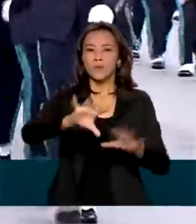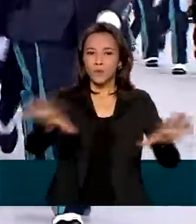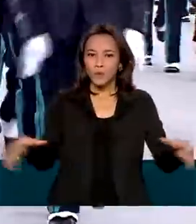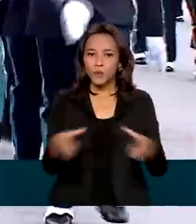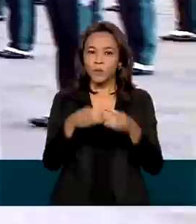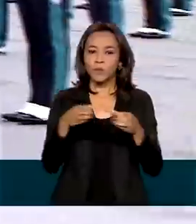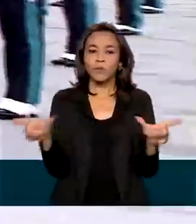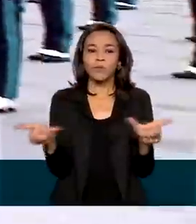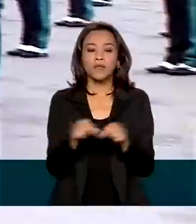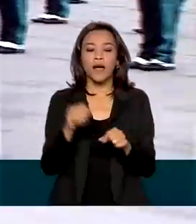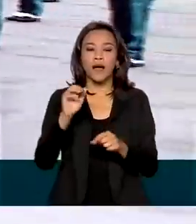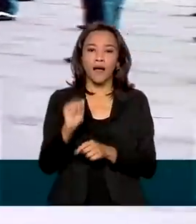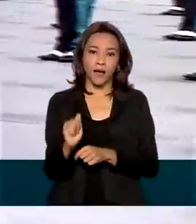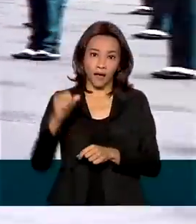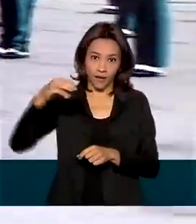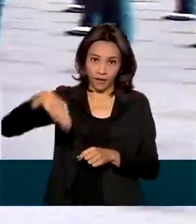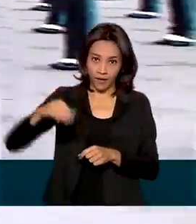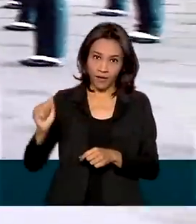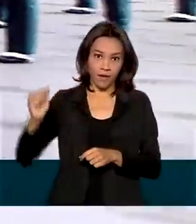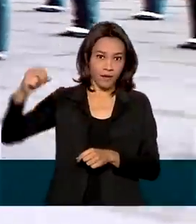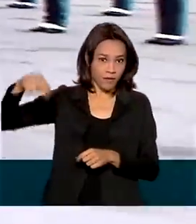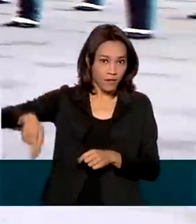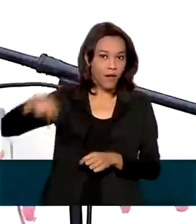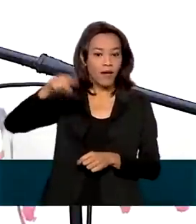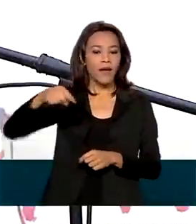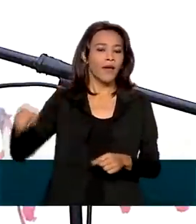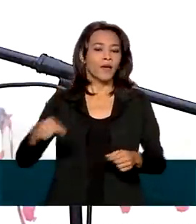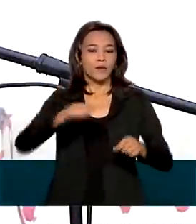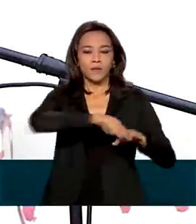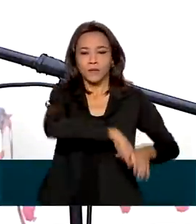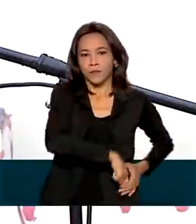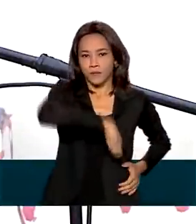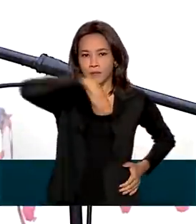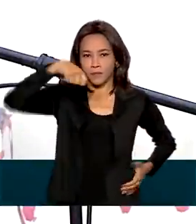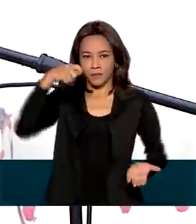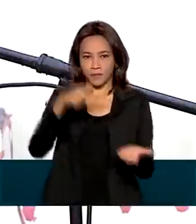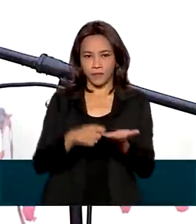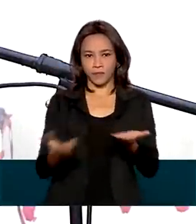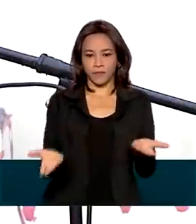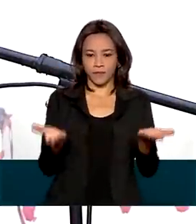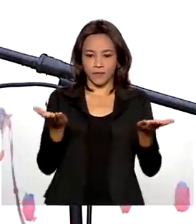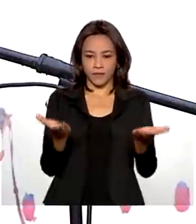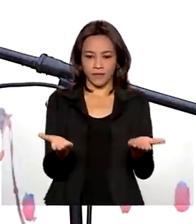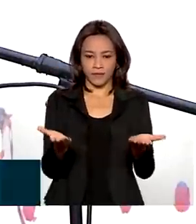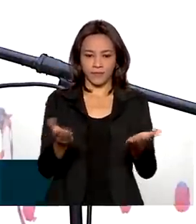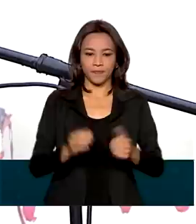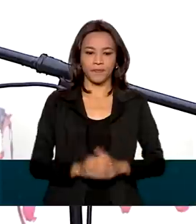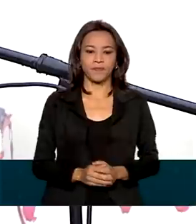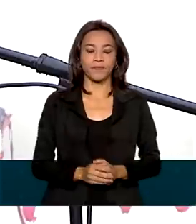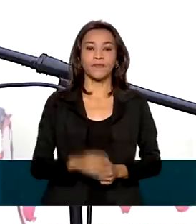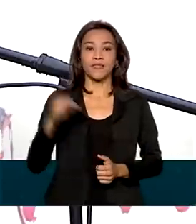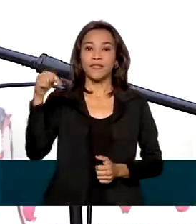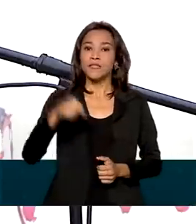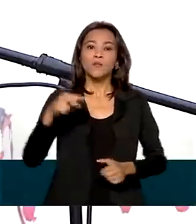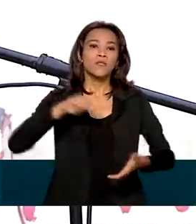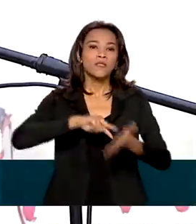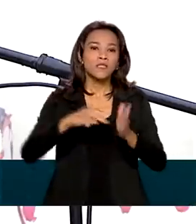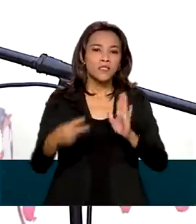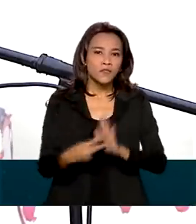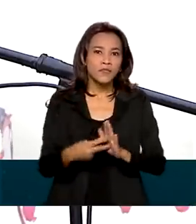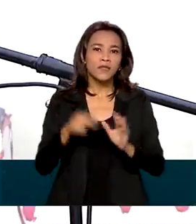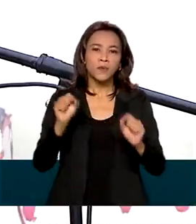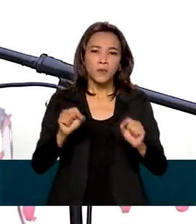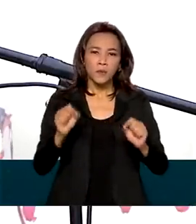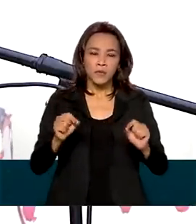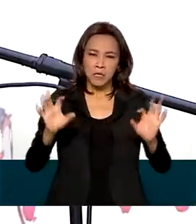Negras é marcado pela tradicional solenidade do espadim. Cadete, título que é a síntese e a expressão mais viva e